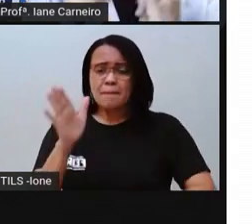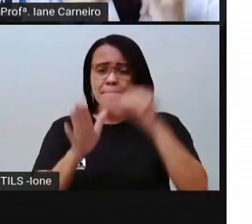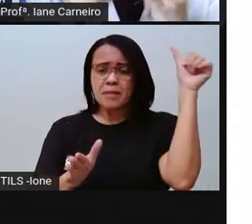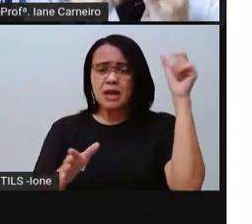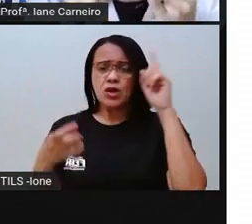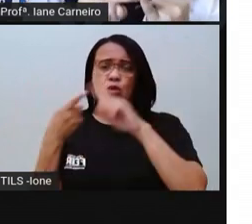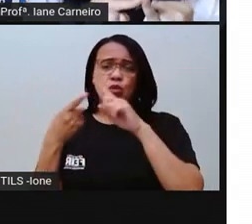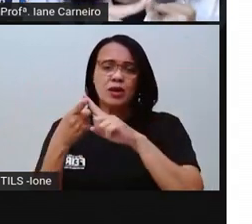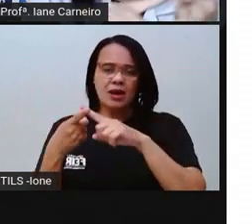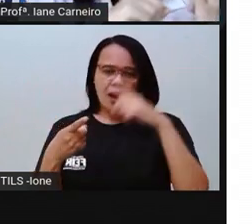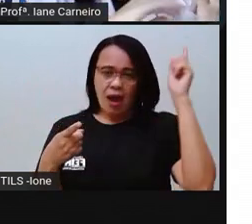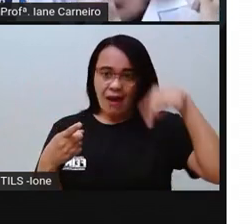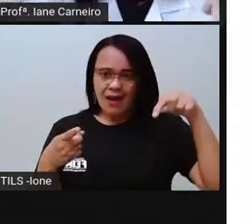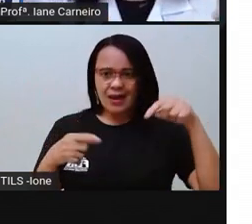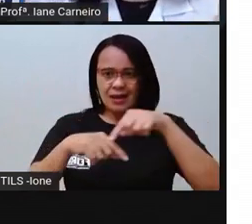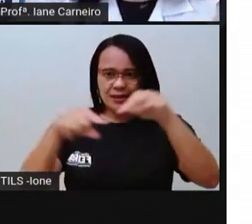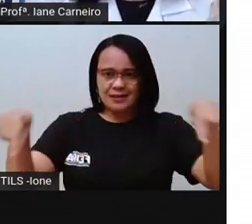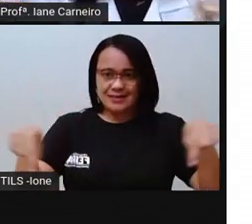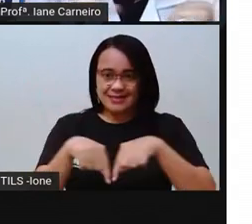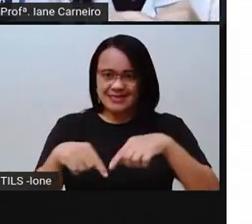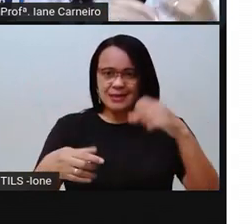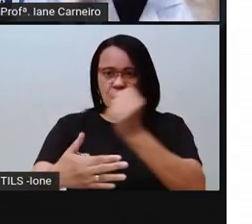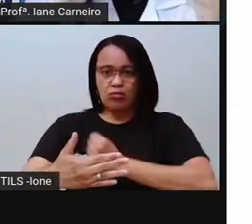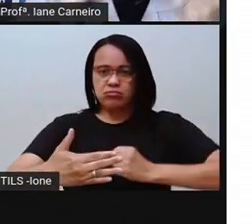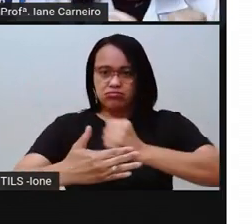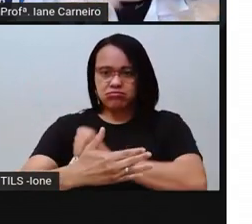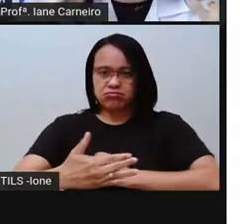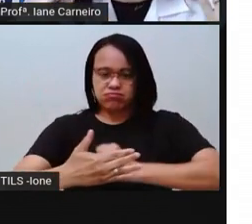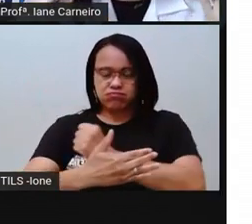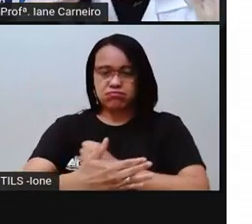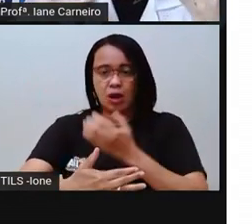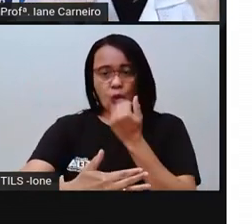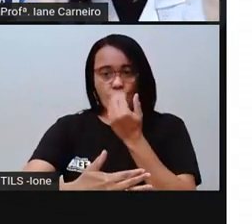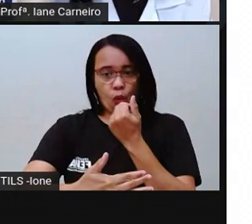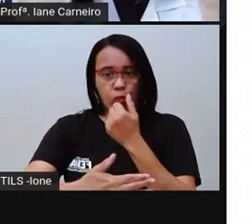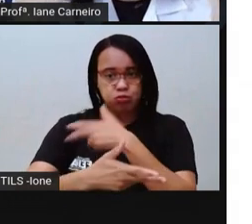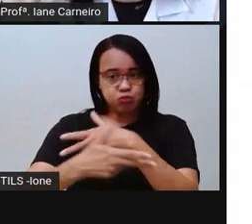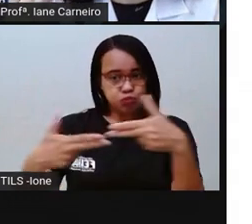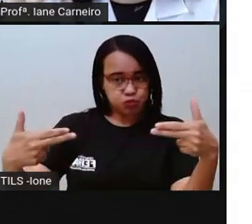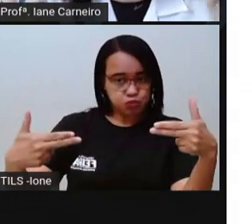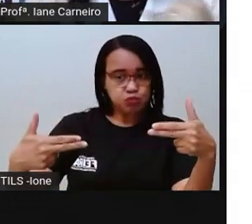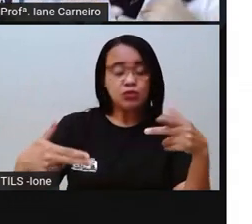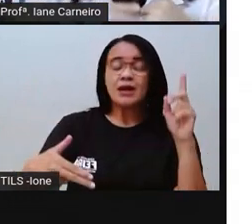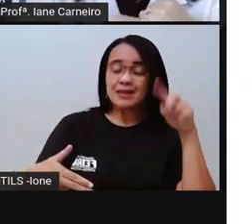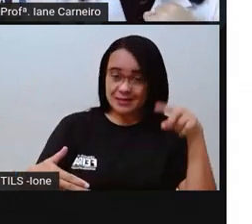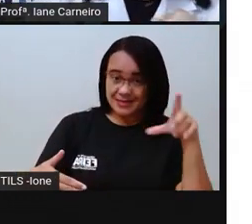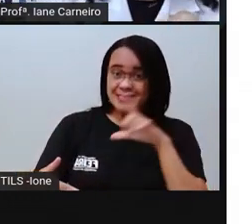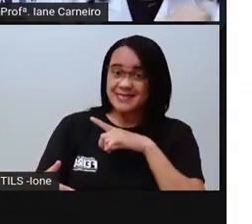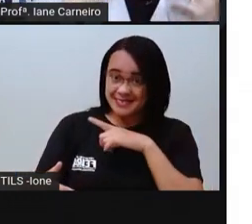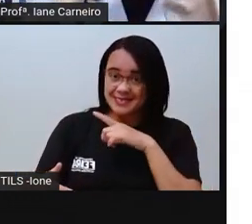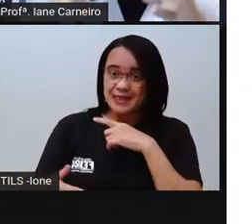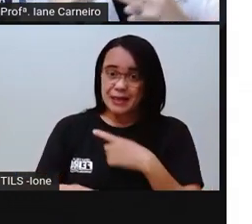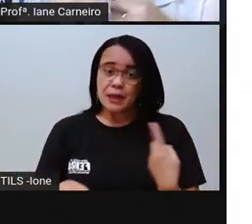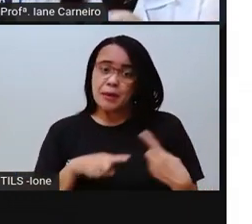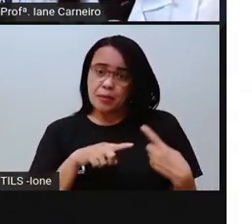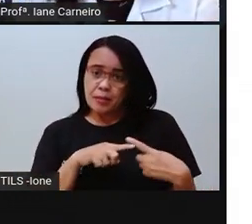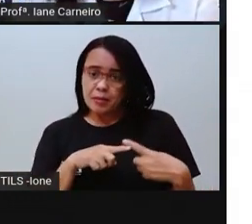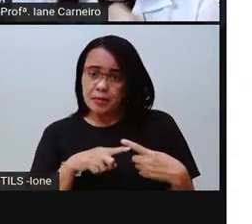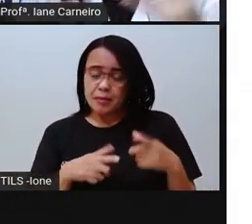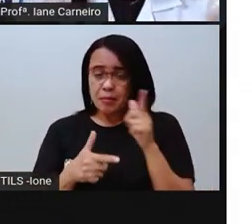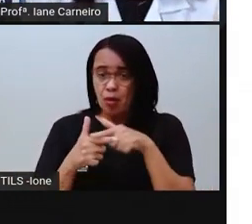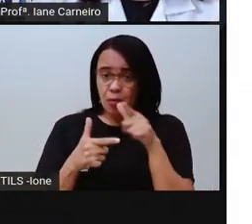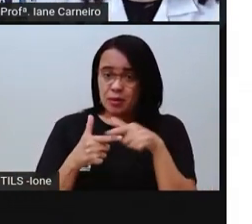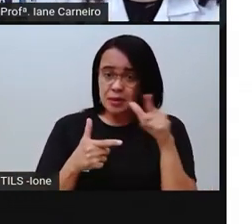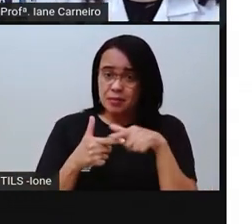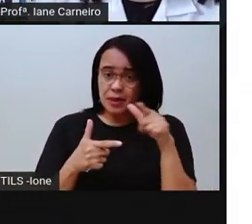a cozinha, né? É o primeiro lugar, é o que mais corre riscos, né? De ter acidente. E o segundo